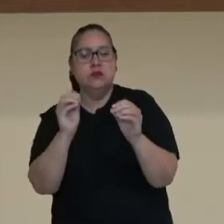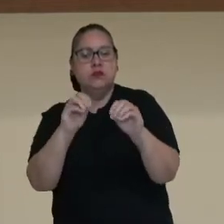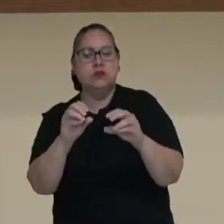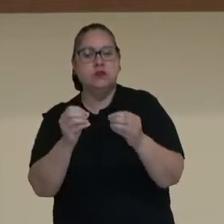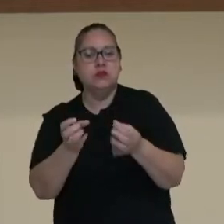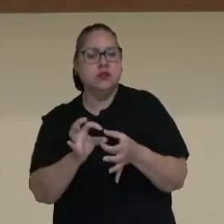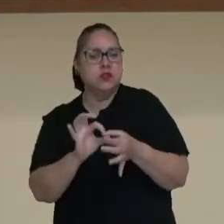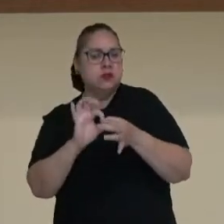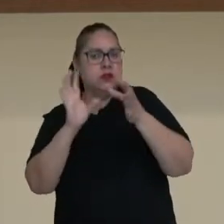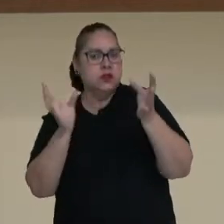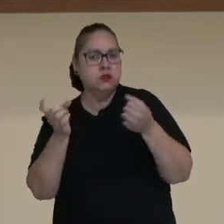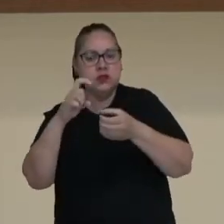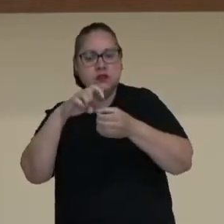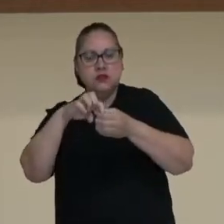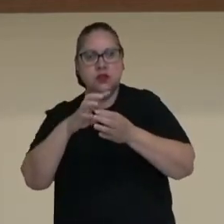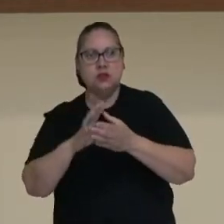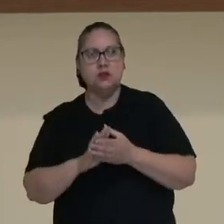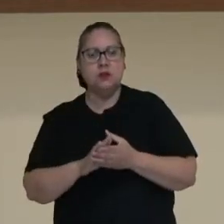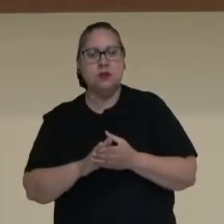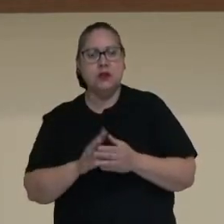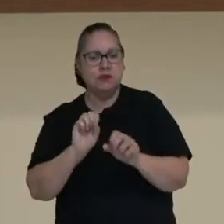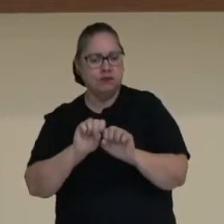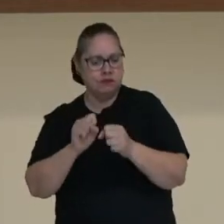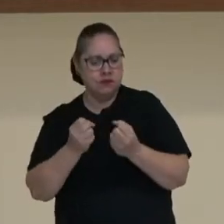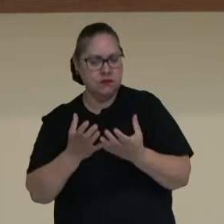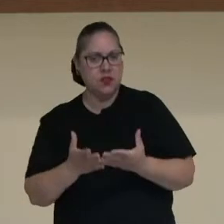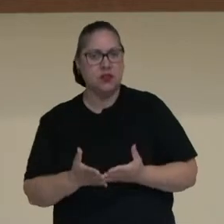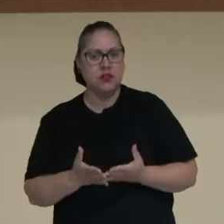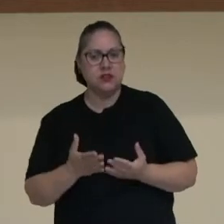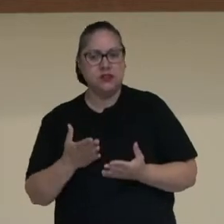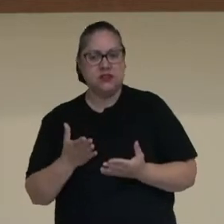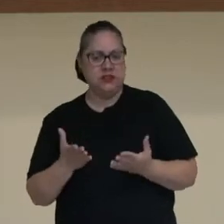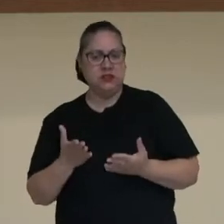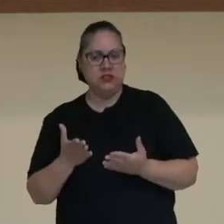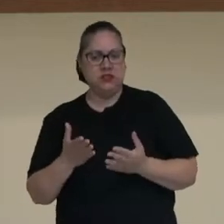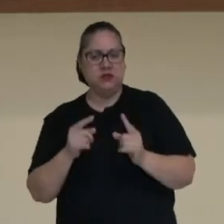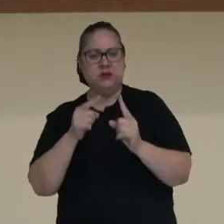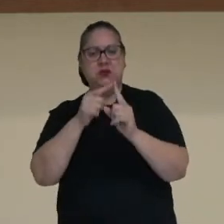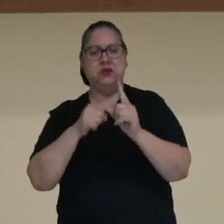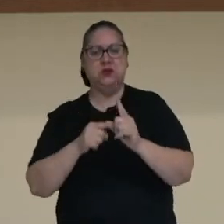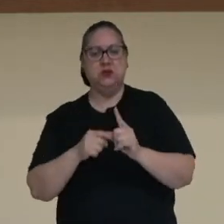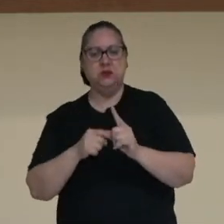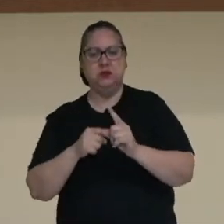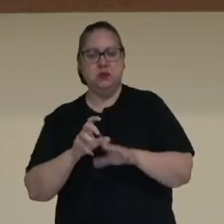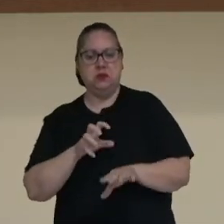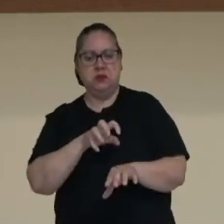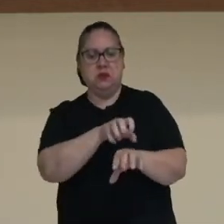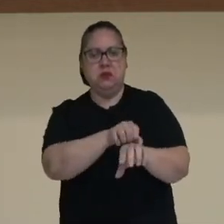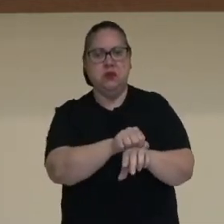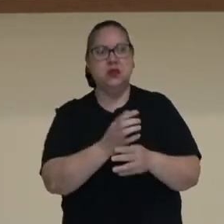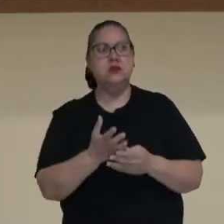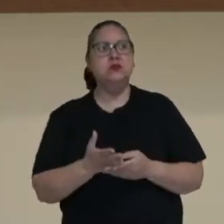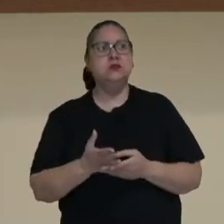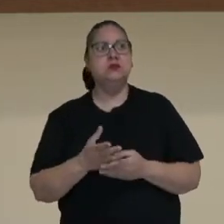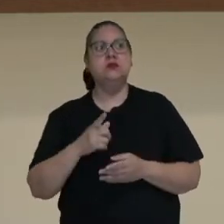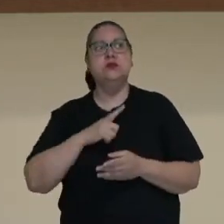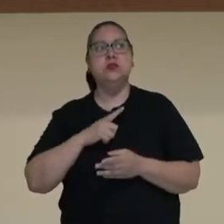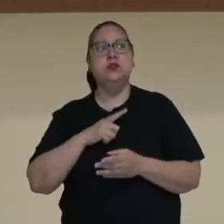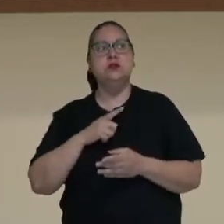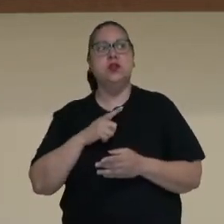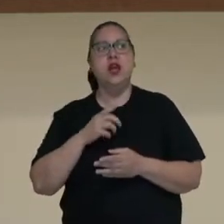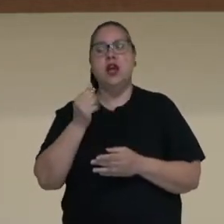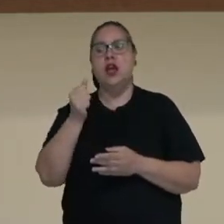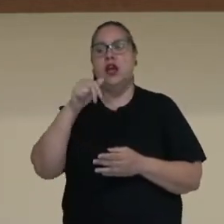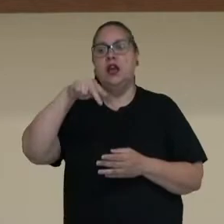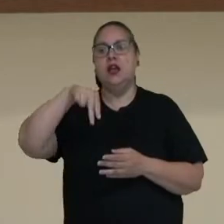libertadoras, né? Para quebrar aquele estereótipo do colonizador. Então aqui eu tenho Anhangá,